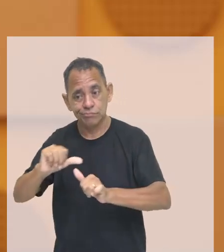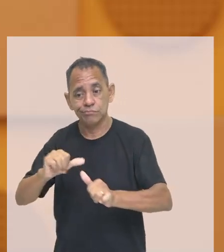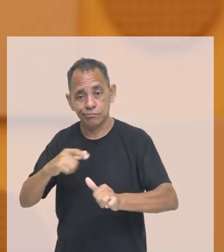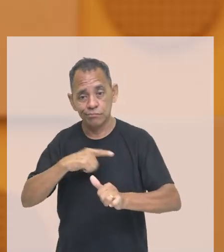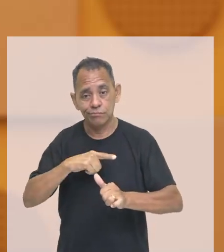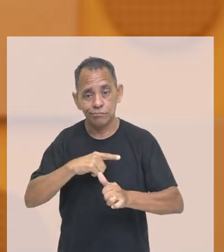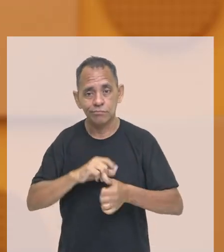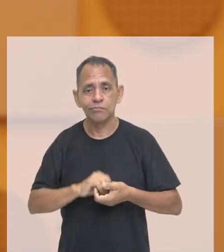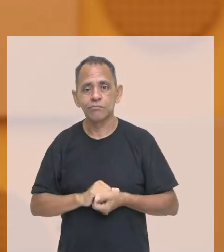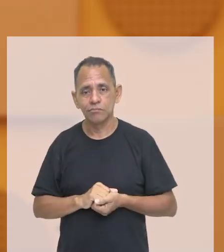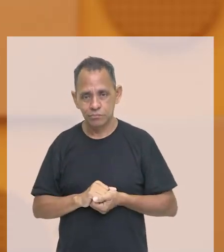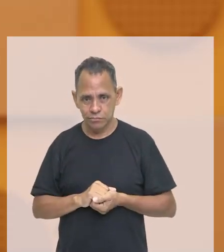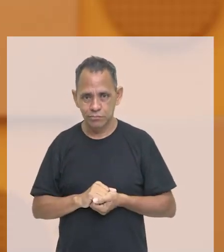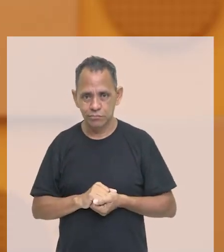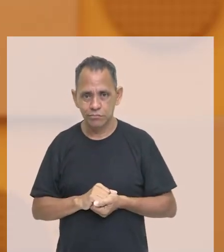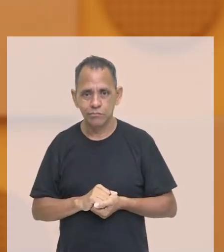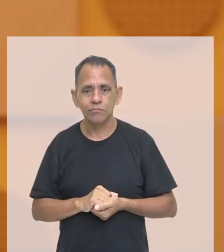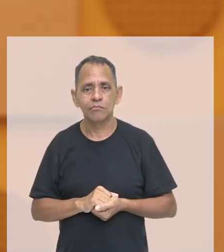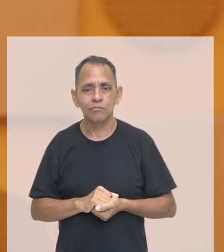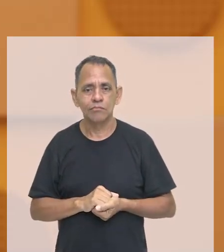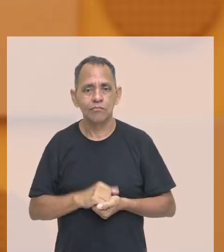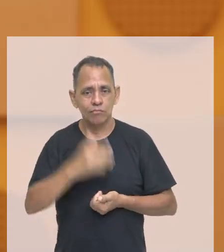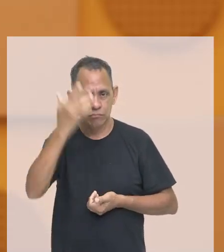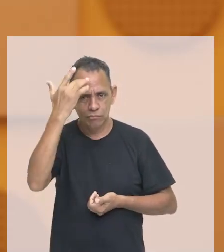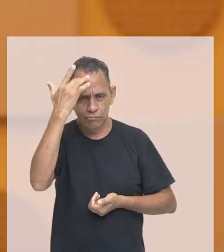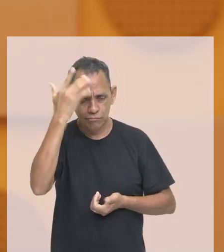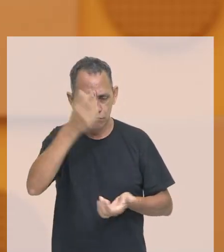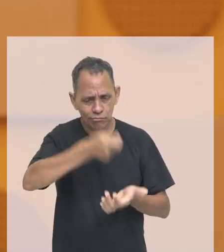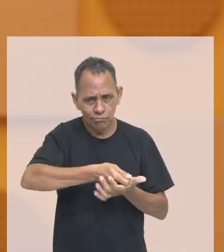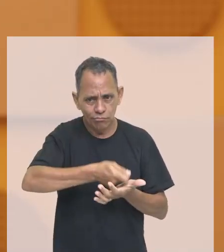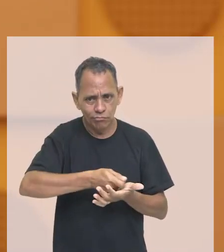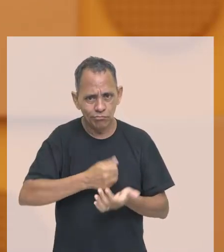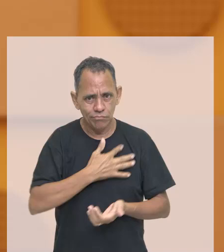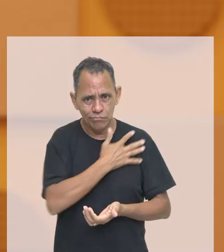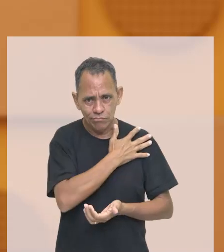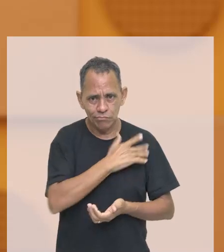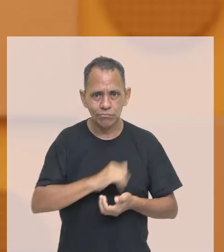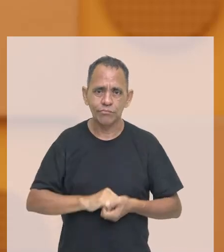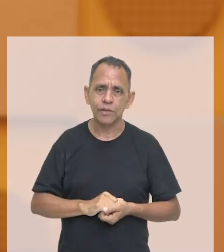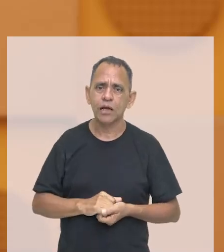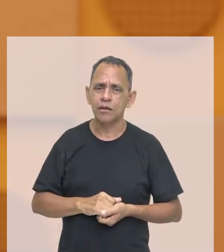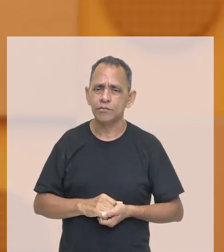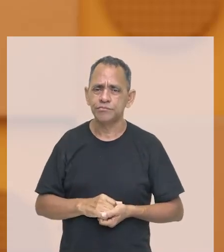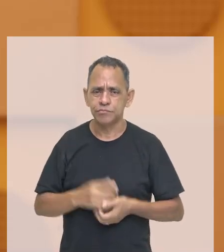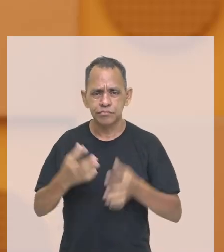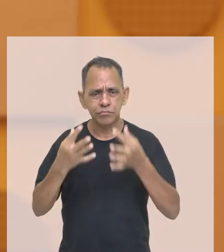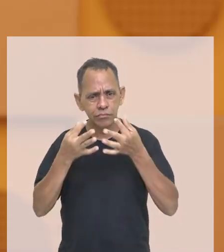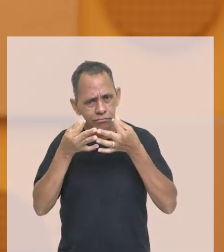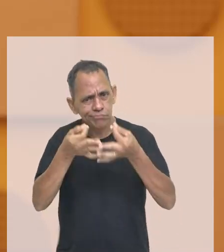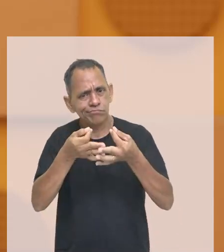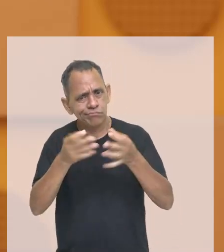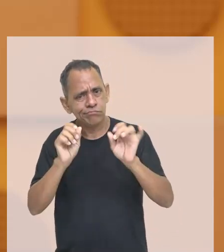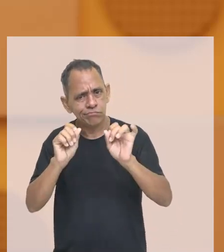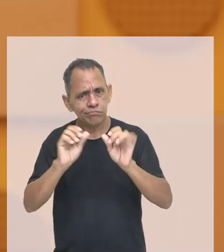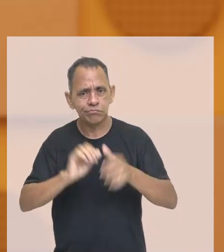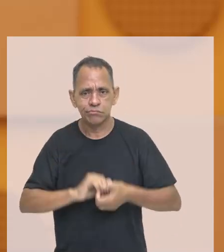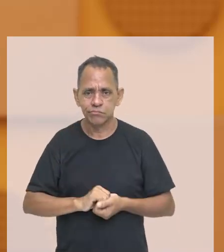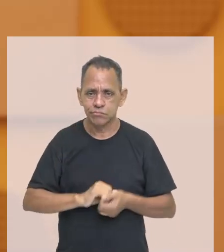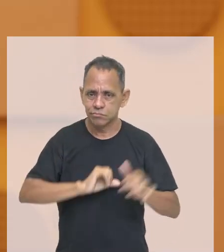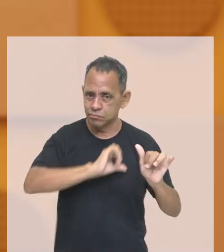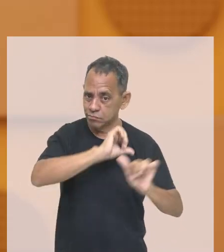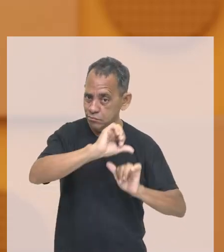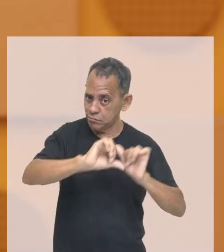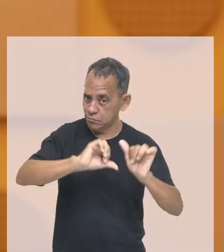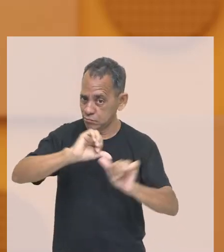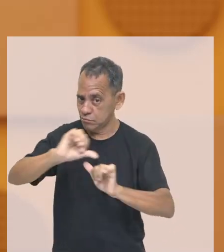gente viu que, conforme essa transição ia sendo feita, algumas coisas foram colocadas